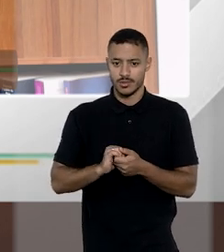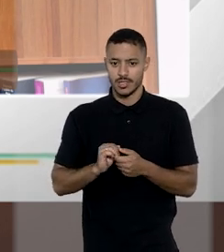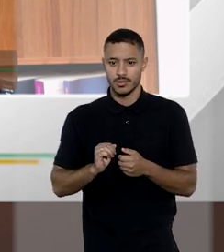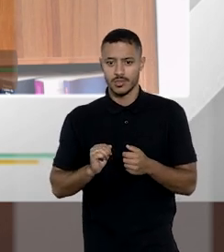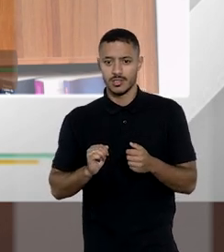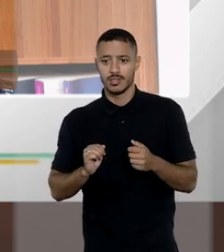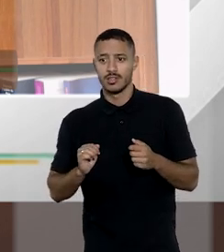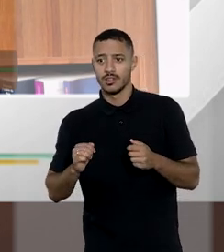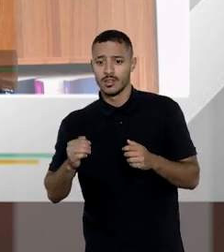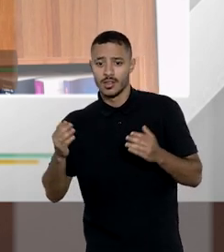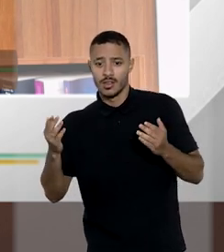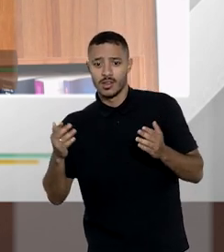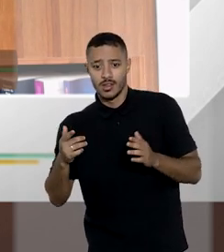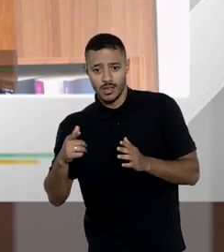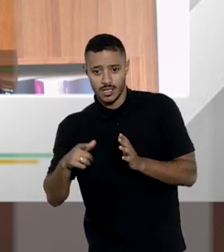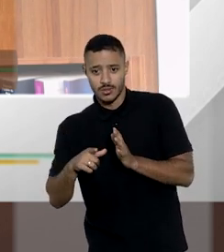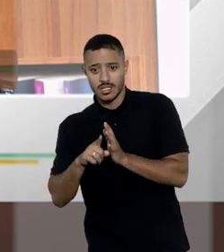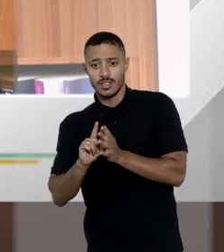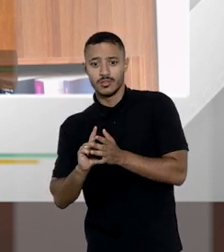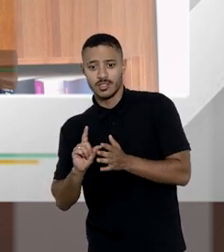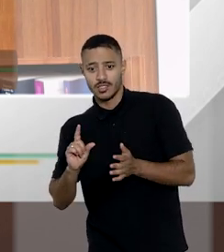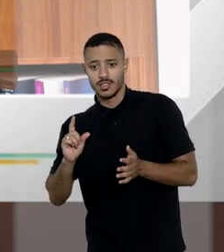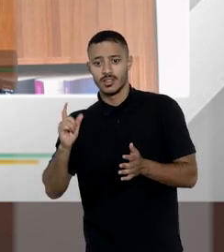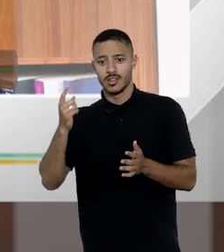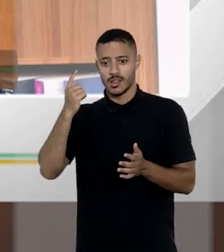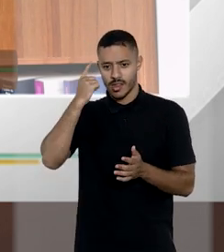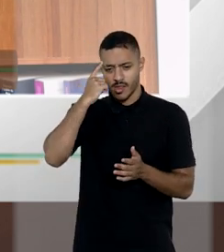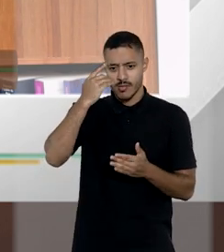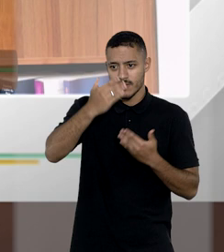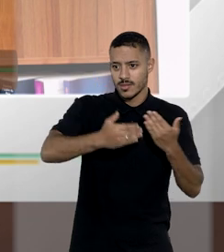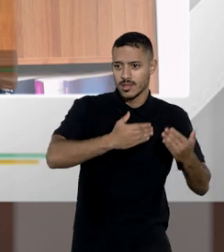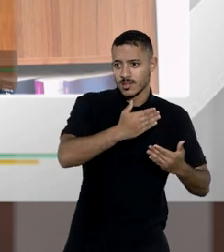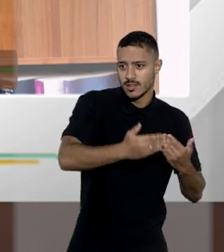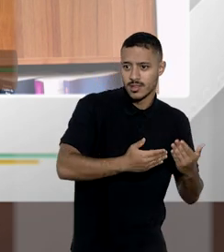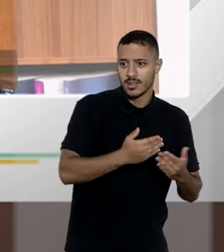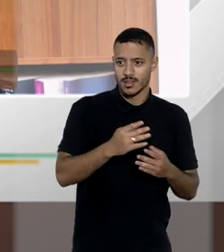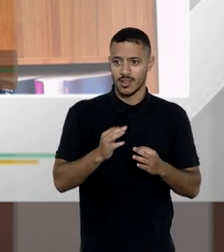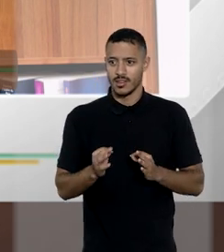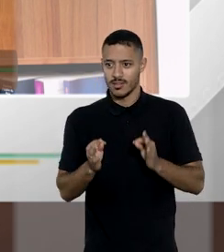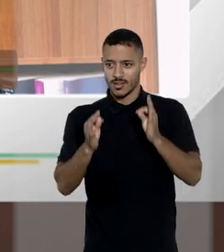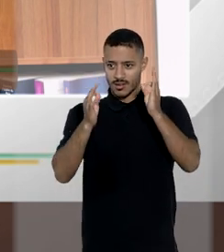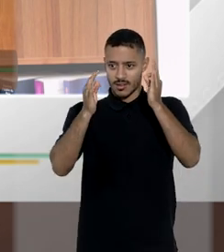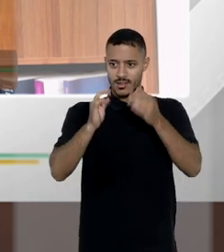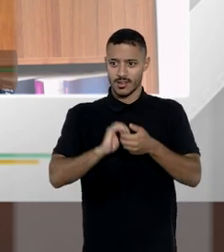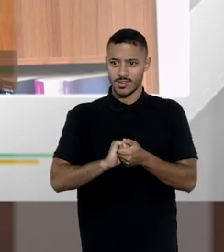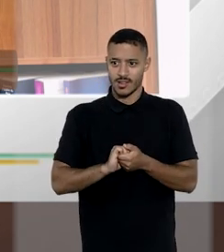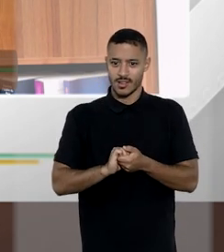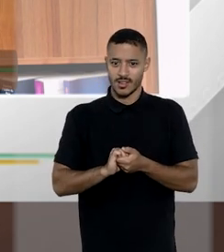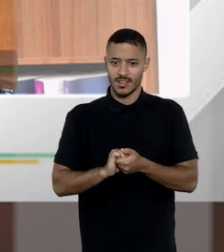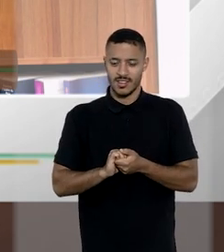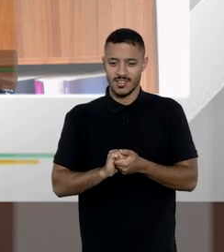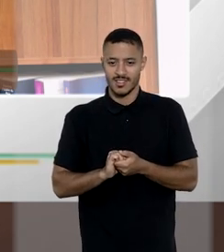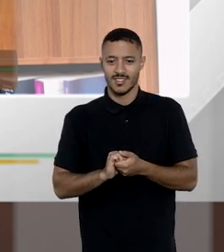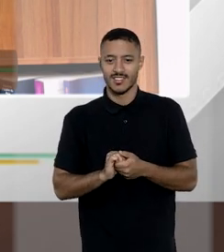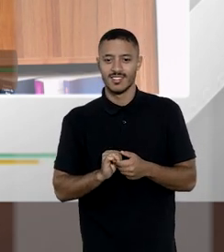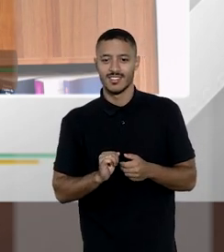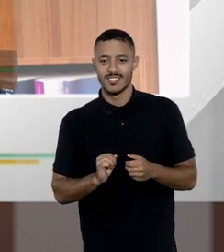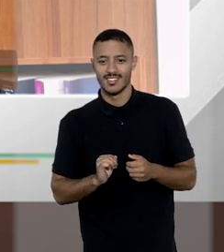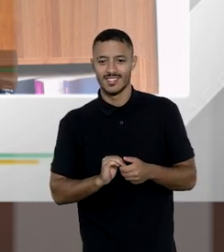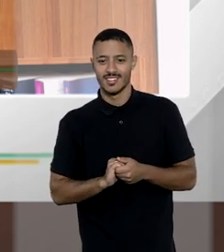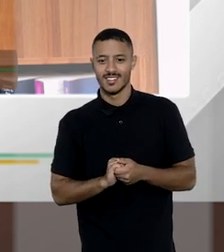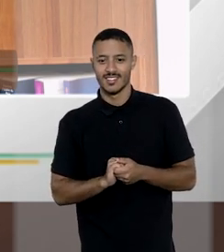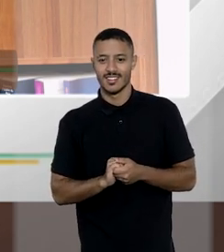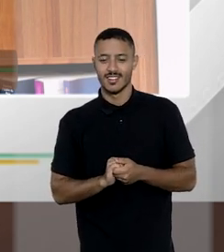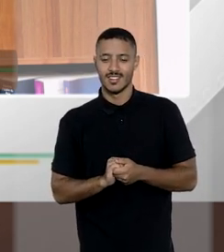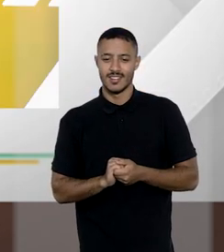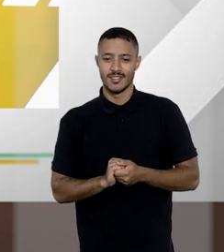aí a gente precisa pensar urgentemente na transmissão desses bens digitais que é o assunto do momento também no direito das